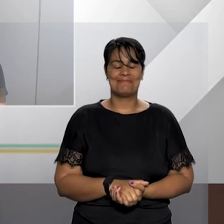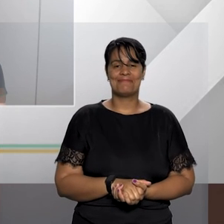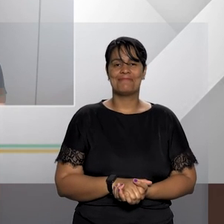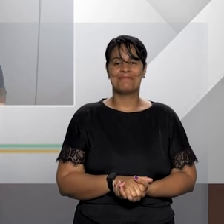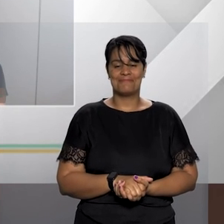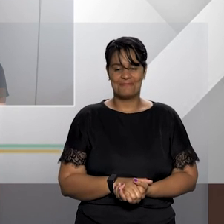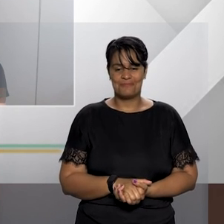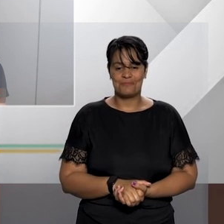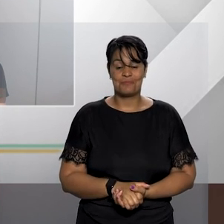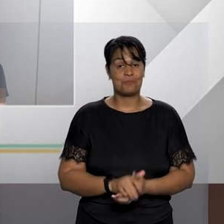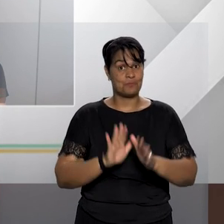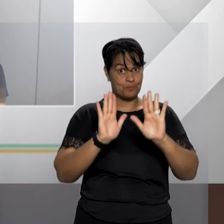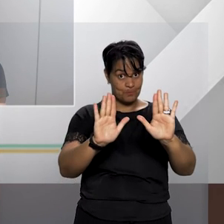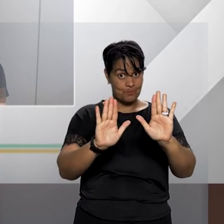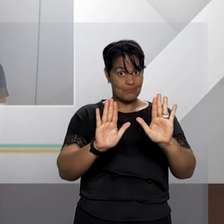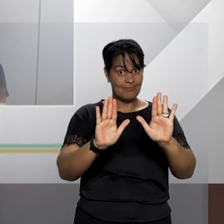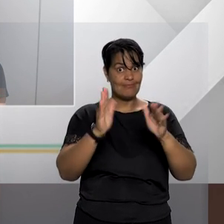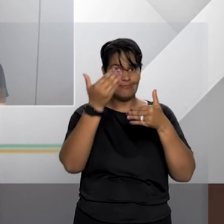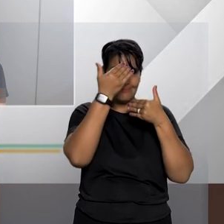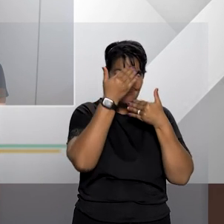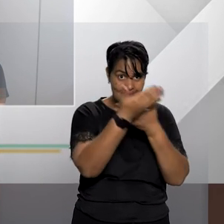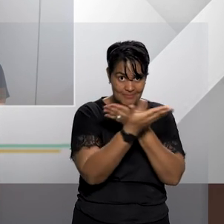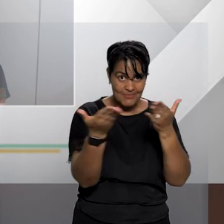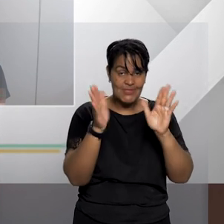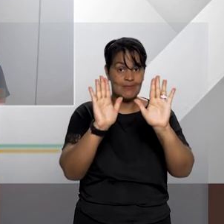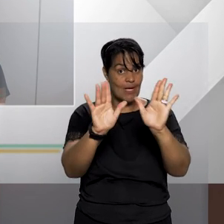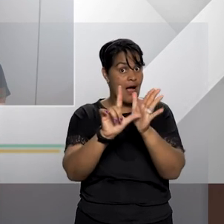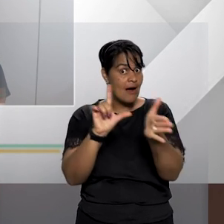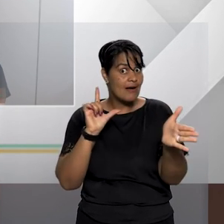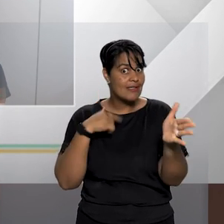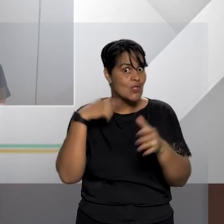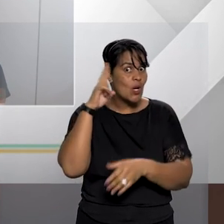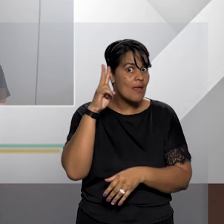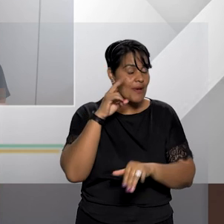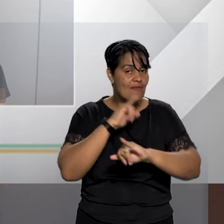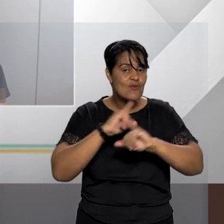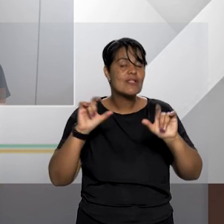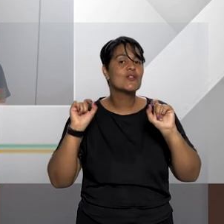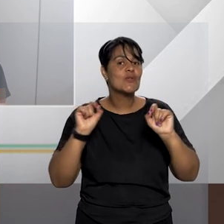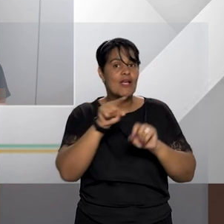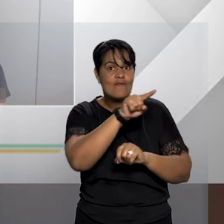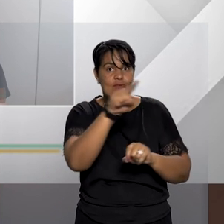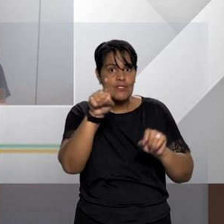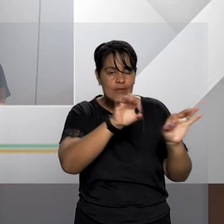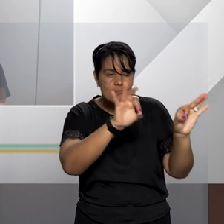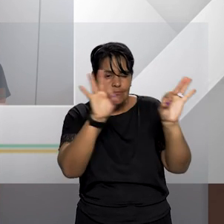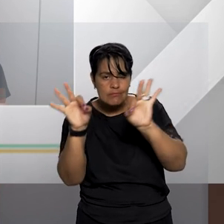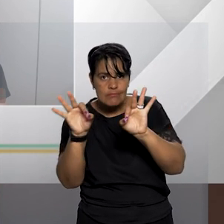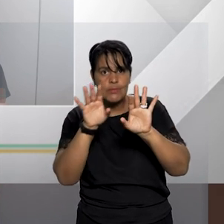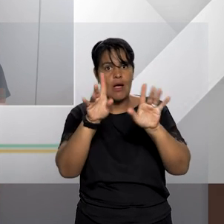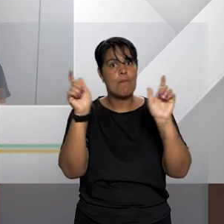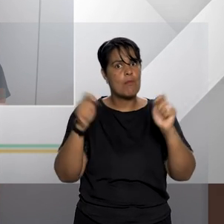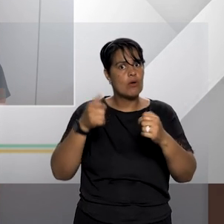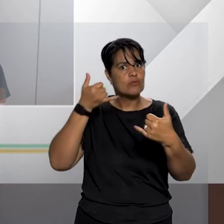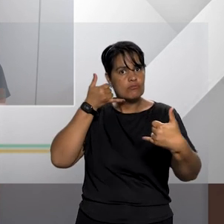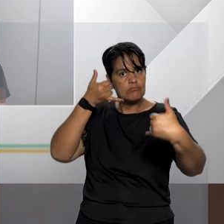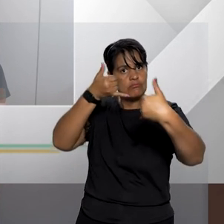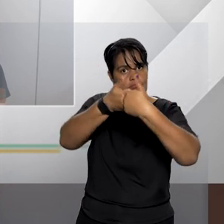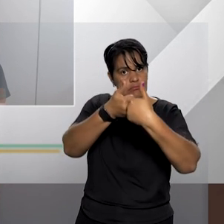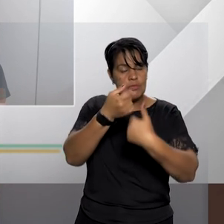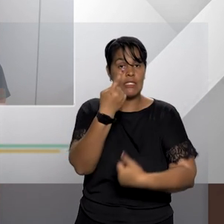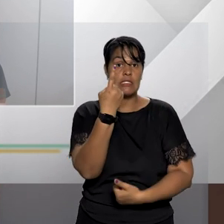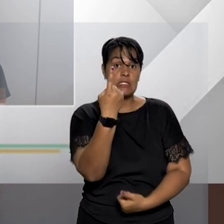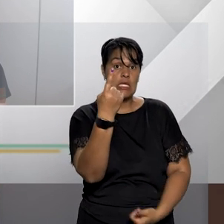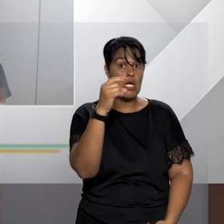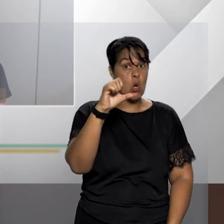antes vale um lembrete para você que está aí do outro lado está nos acompanhando agora o DISC 180 guarda esse número